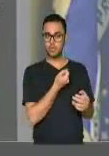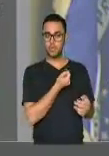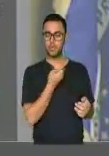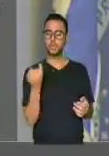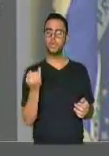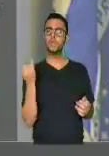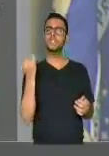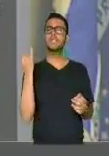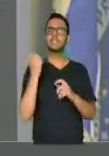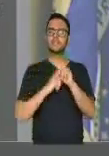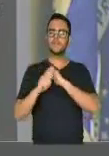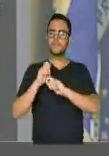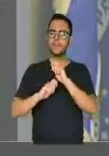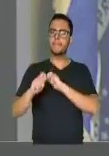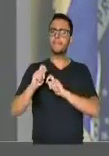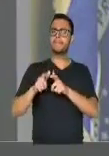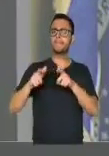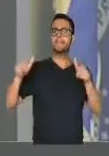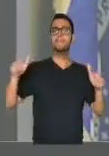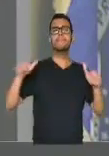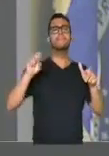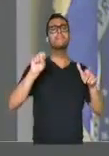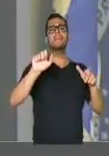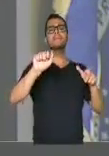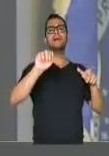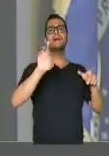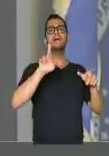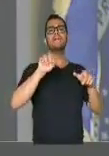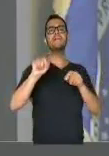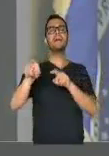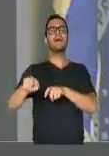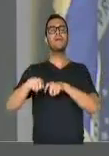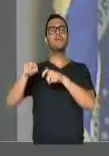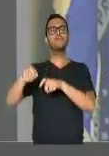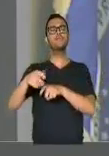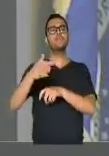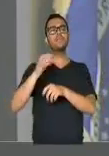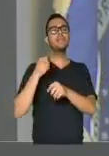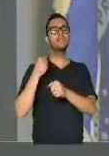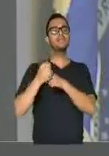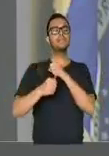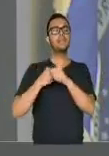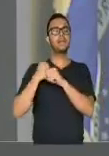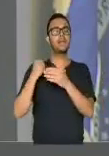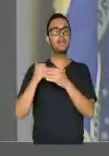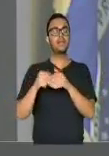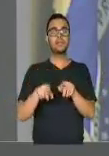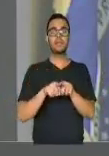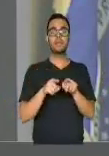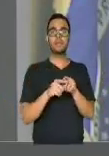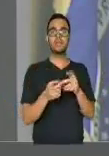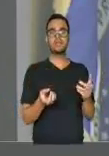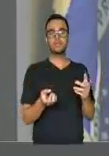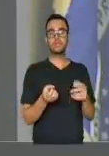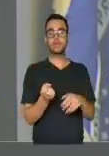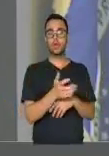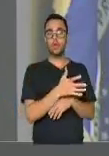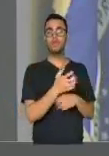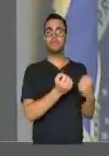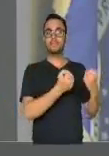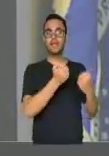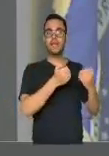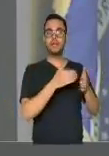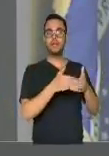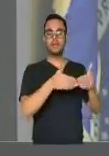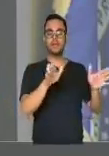economia, a maior safra agrícola dos últimos 10 anos, a produção de automóveis que cresceu 3,7% e a